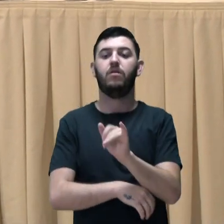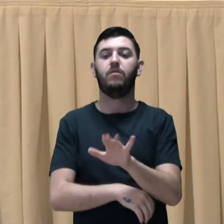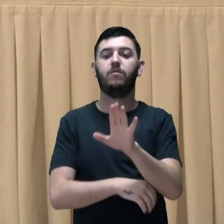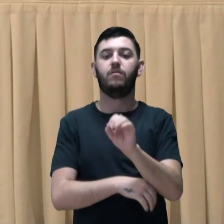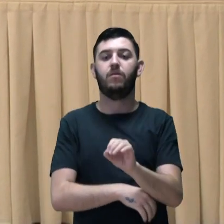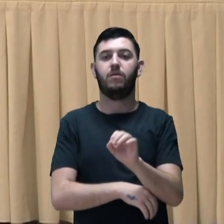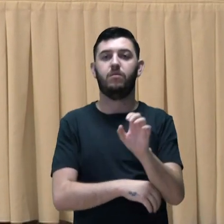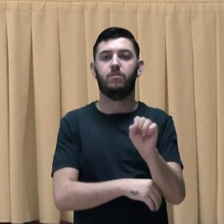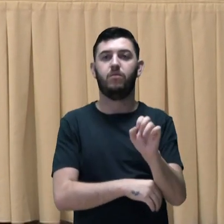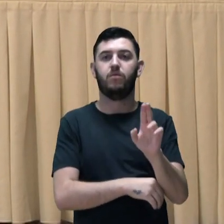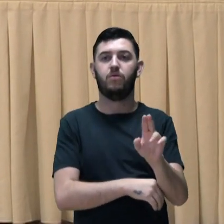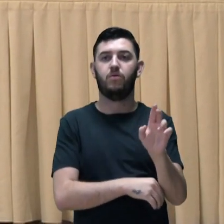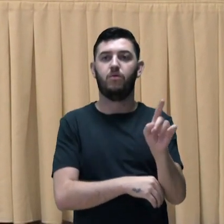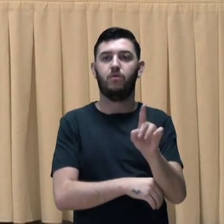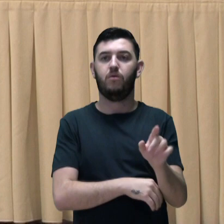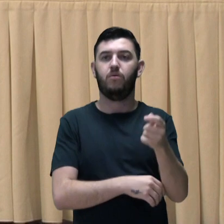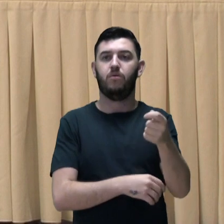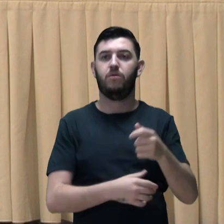Fábio de Medeiros Souza.